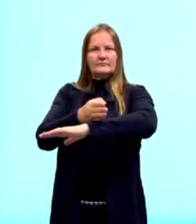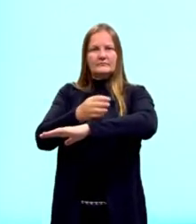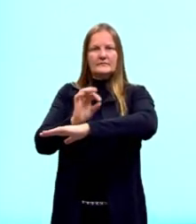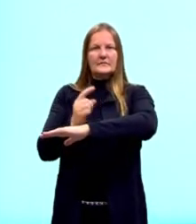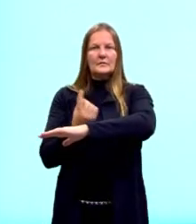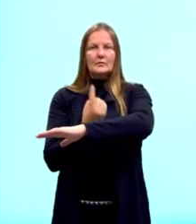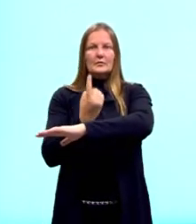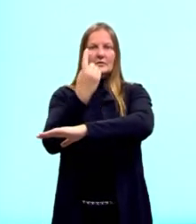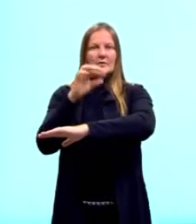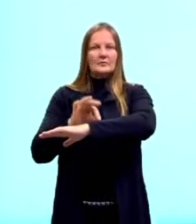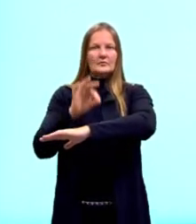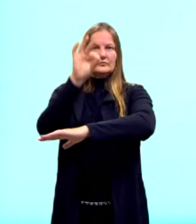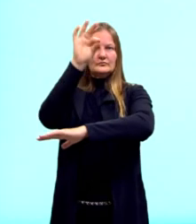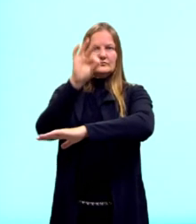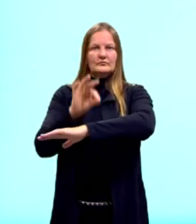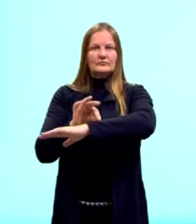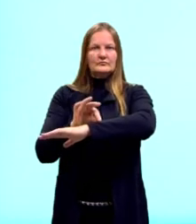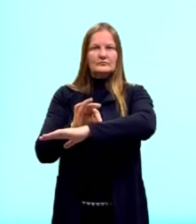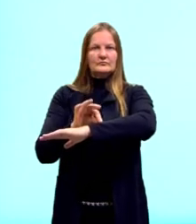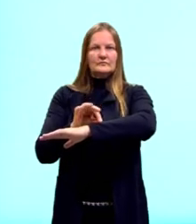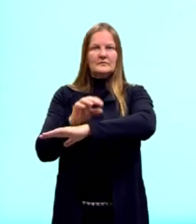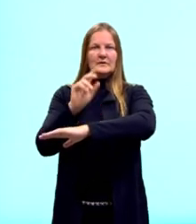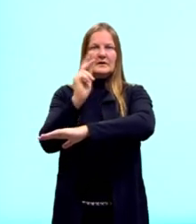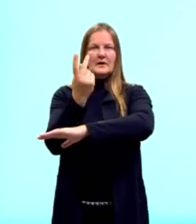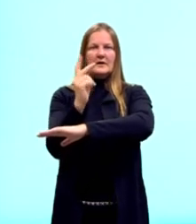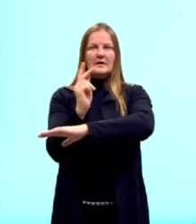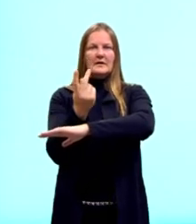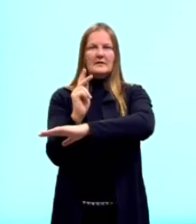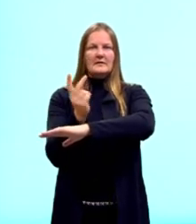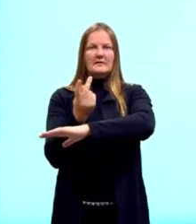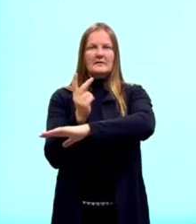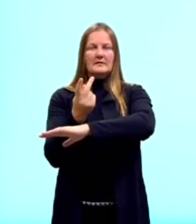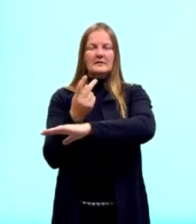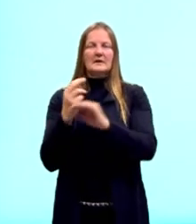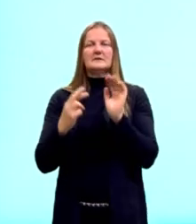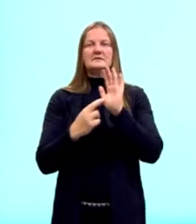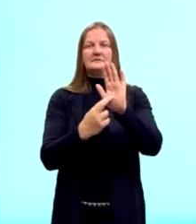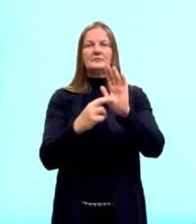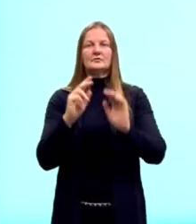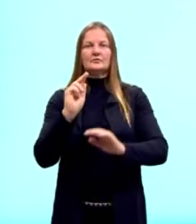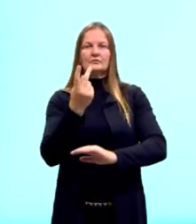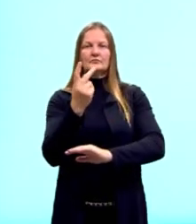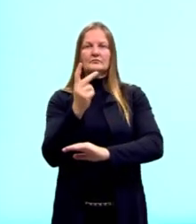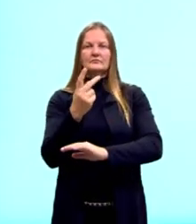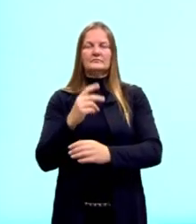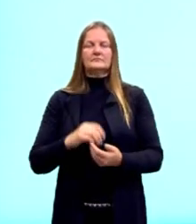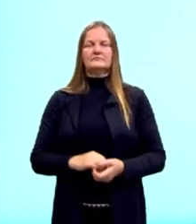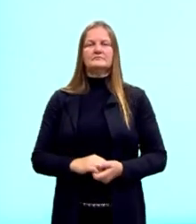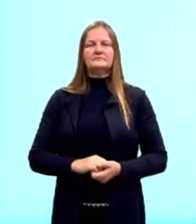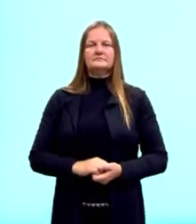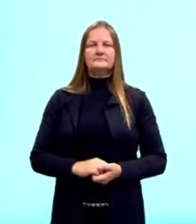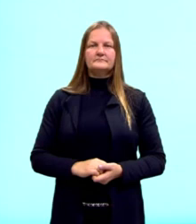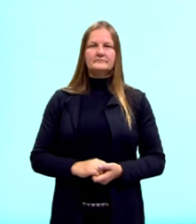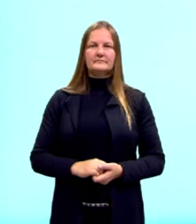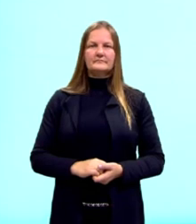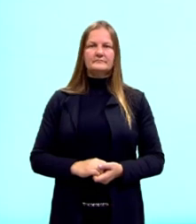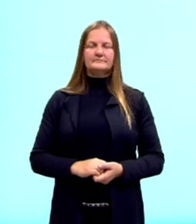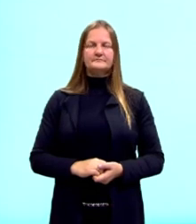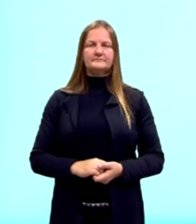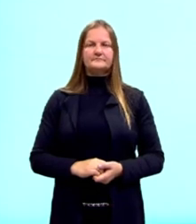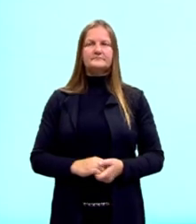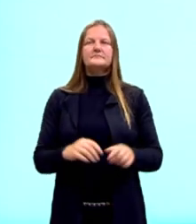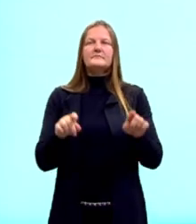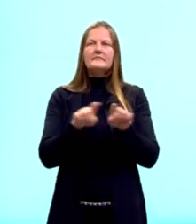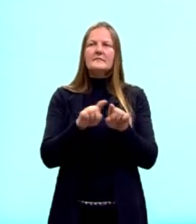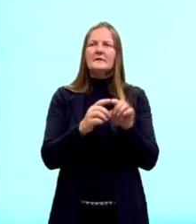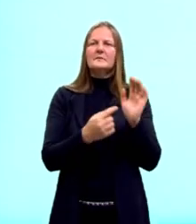Nós chamamos, então, a altura de H. Essa seria a primeira altura do nosso triângulo. Aqui